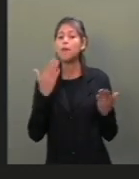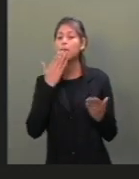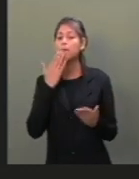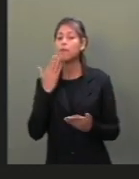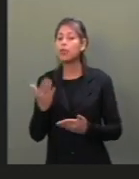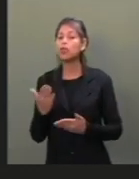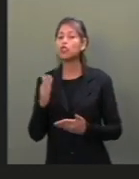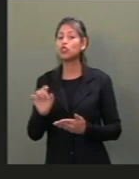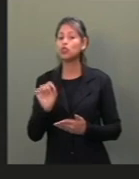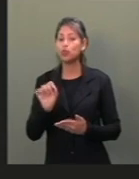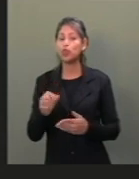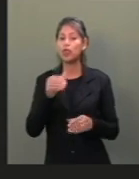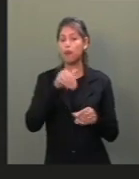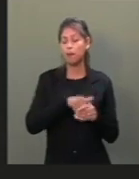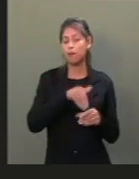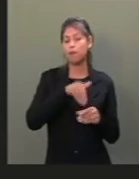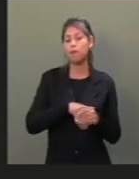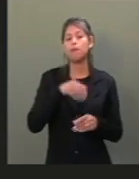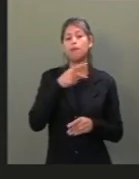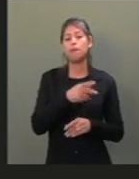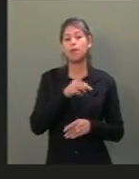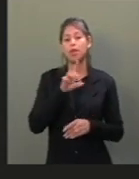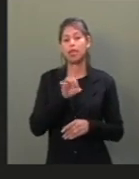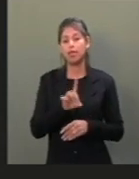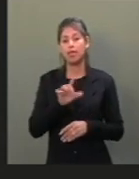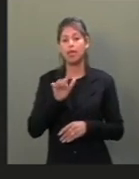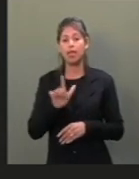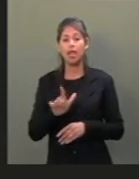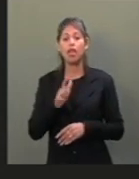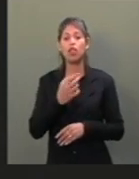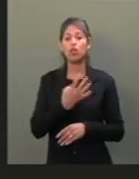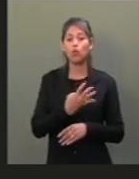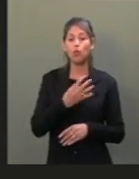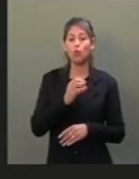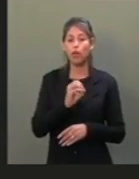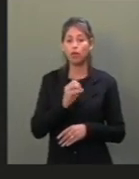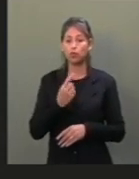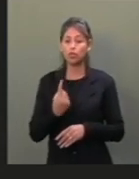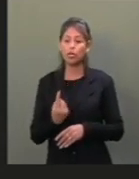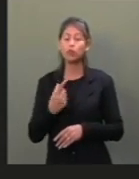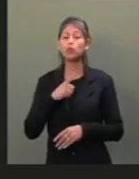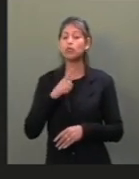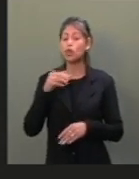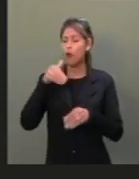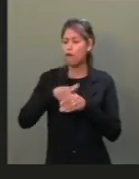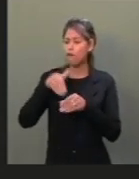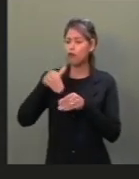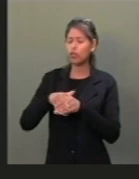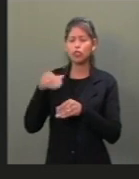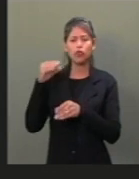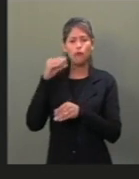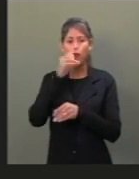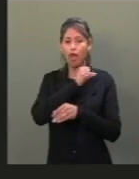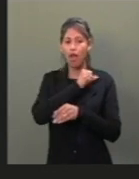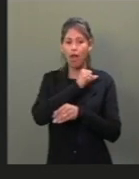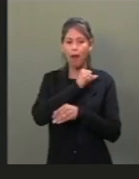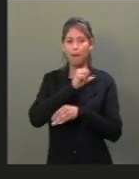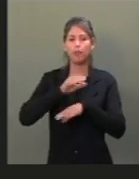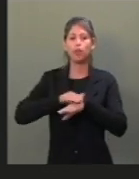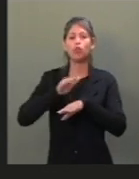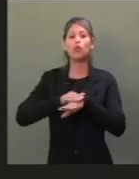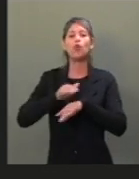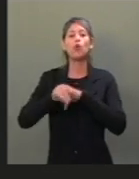consignar o meu voto contrário ao PDL 471. Ontem a votação foi muito rápida, foi momentos antes da suspensão